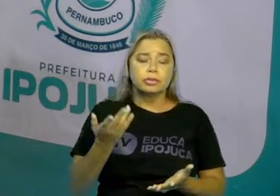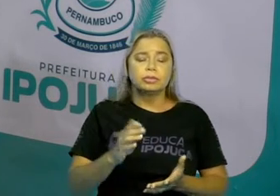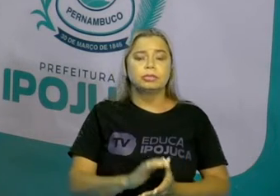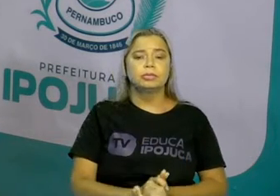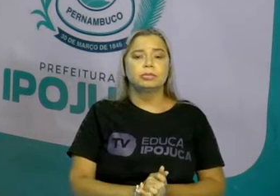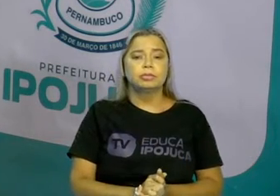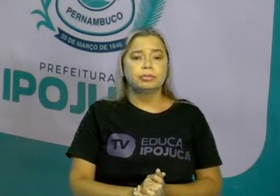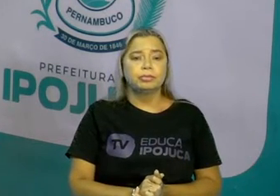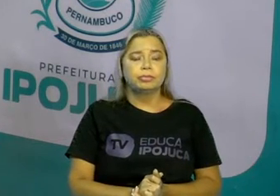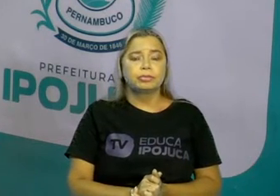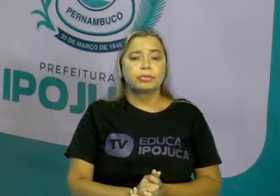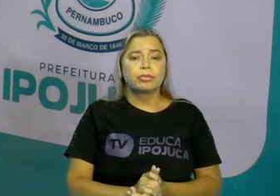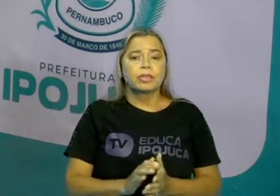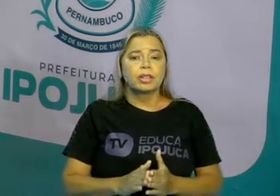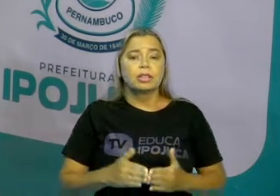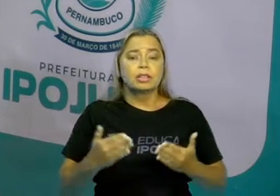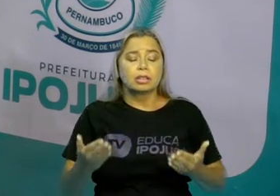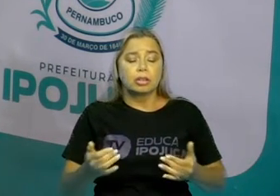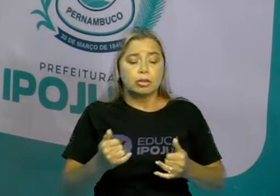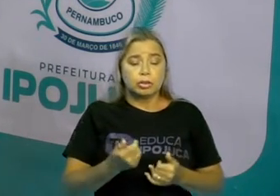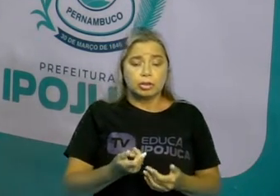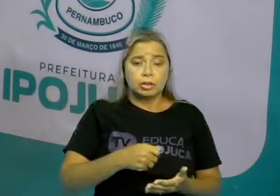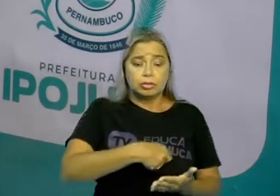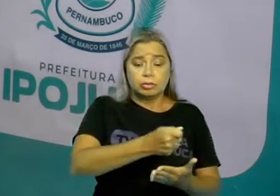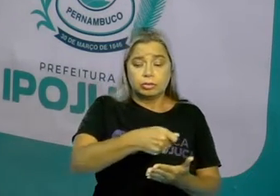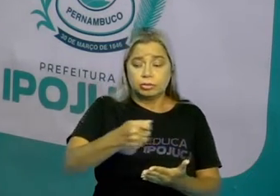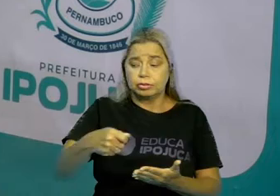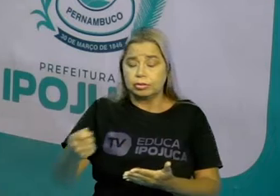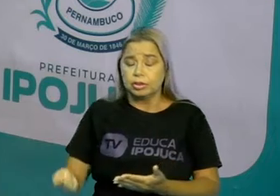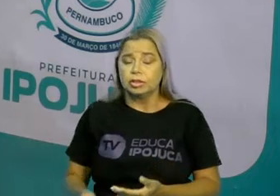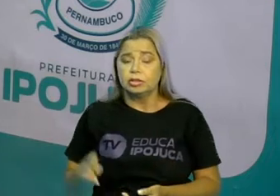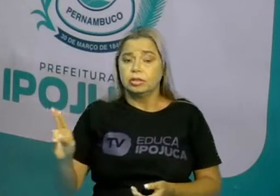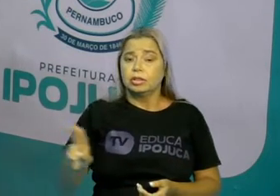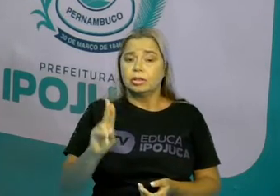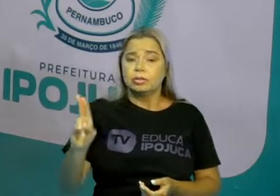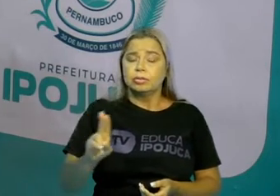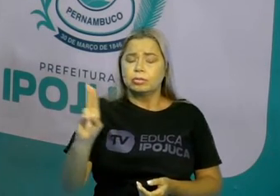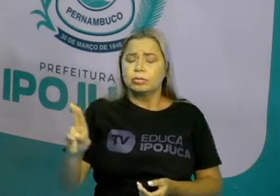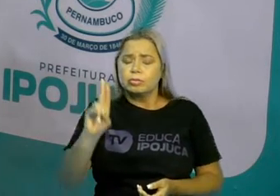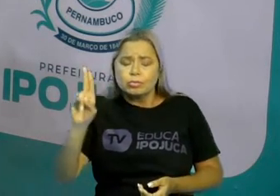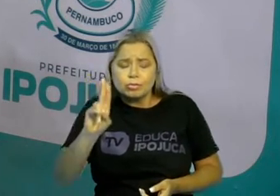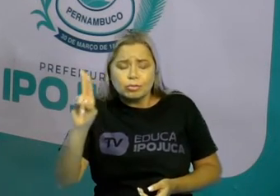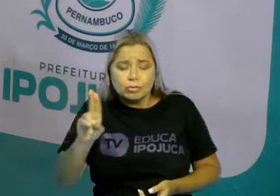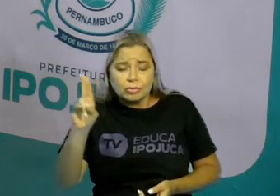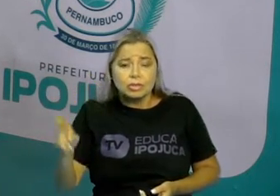é utilizado bastante o folheto para campanhas educativas, como nesse caso.